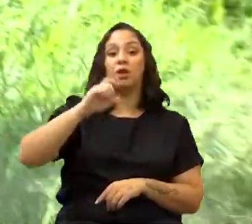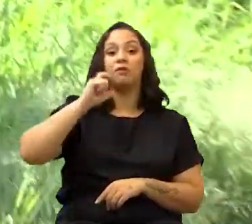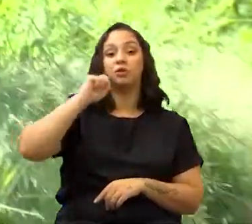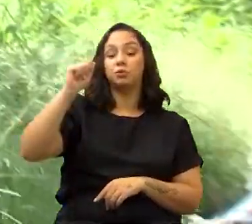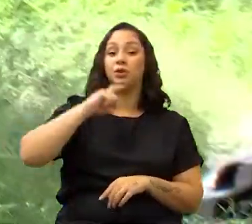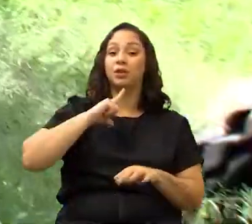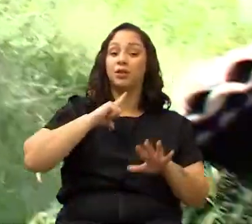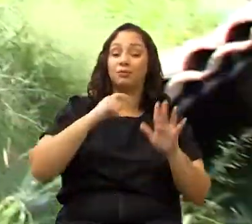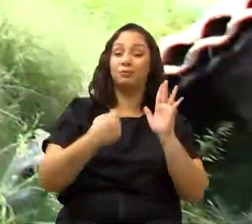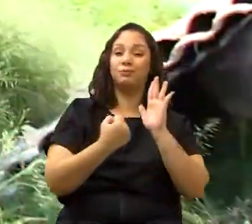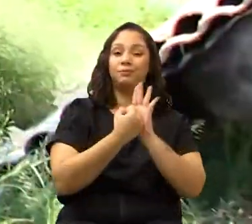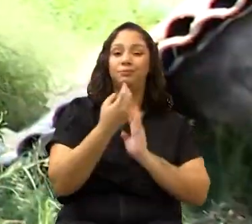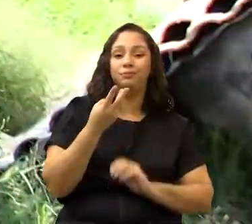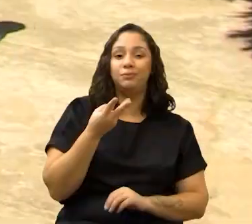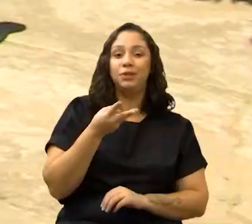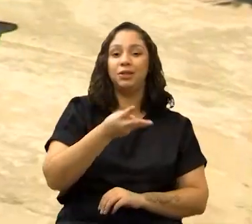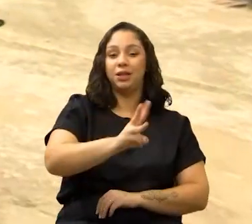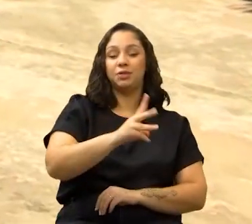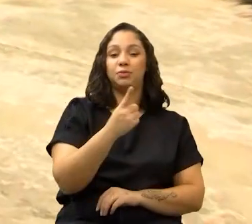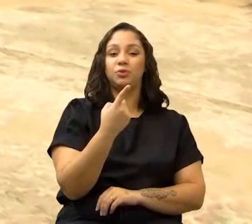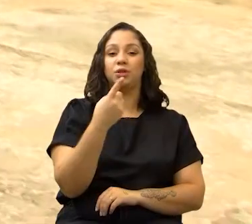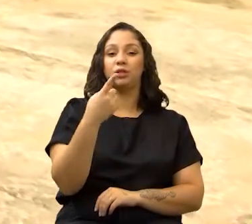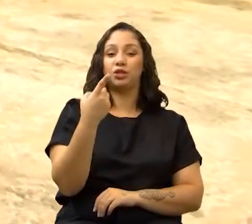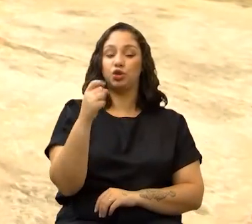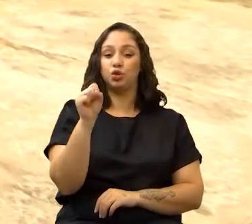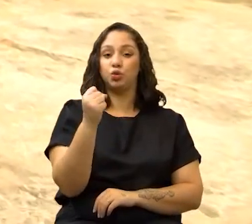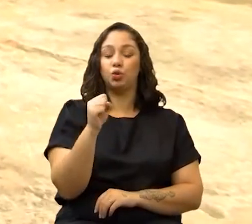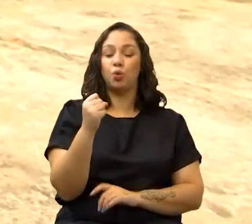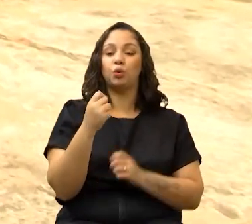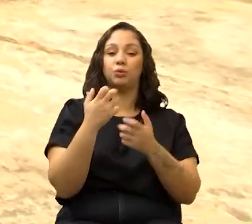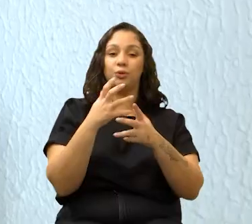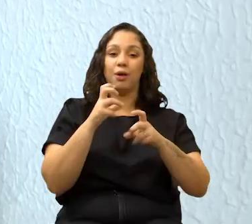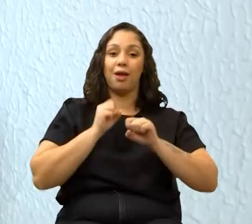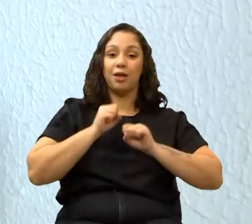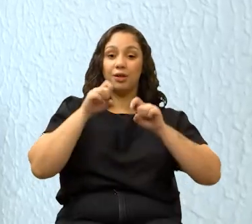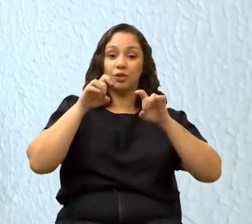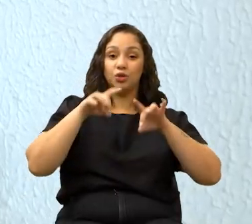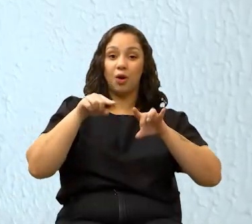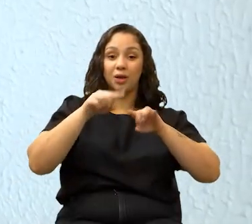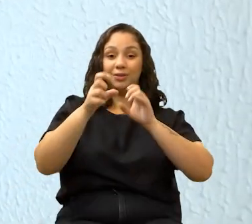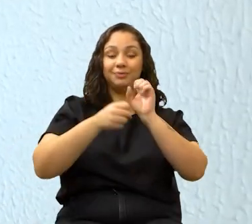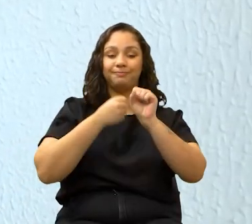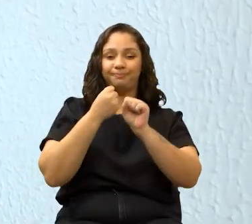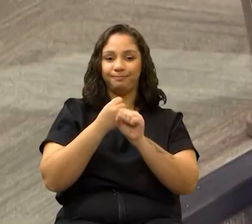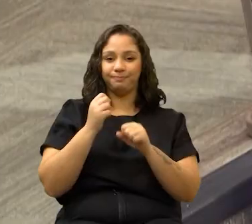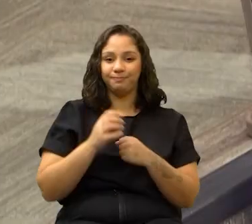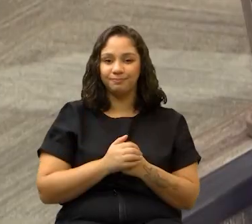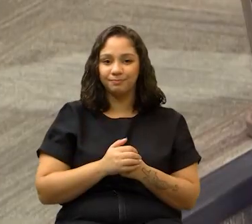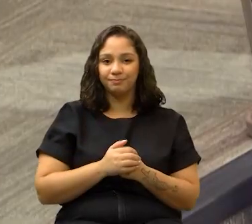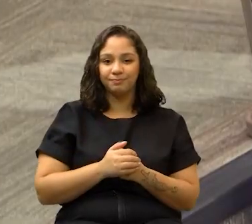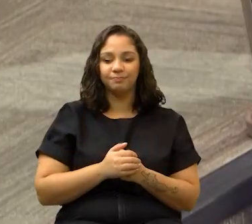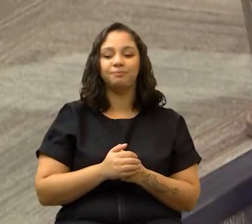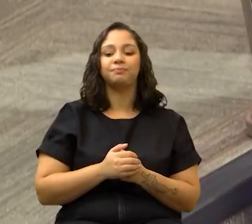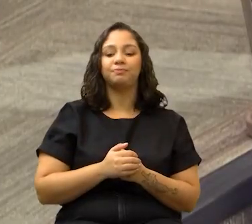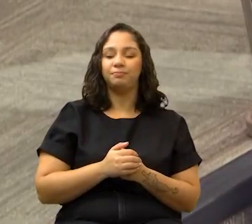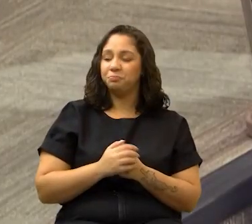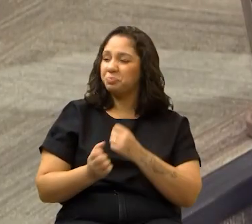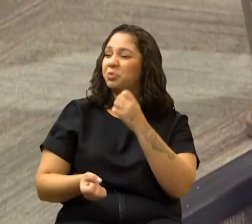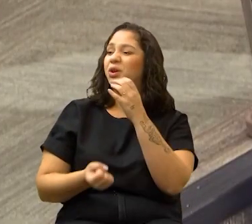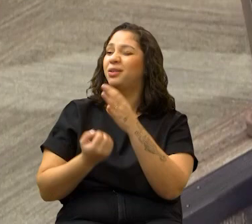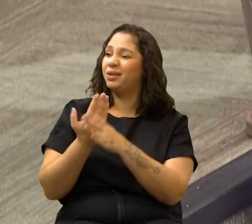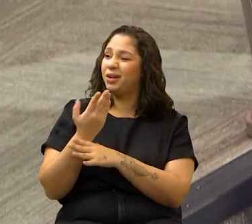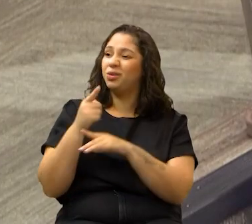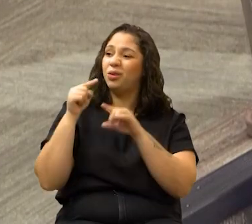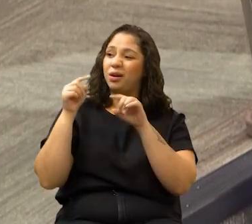abril, a cidade registrou 3.618 casos apenas este ano. O criador está